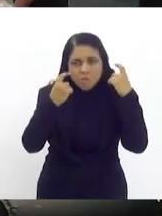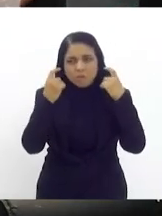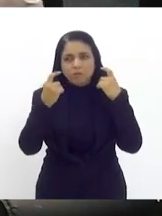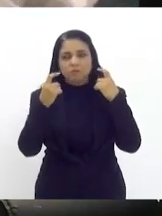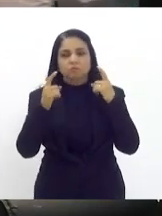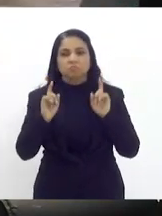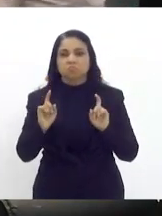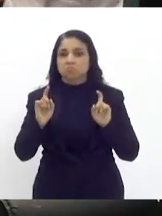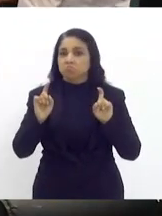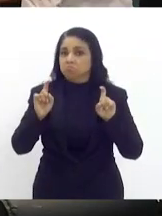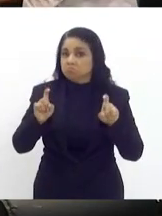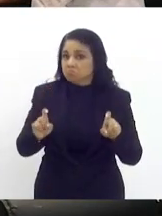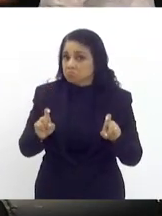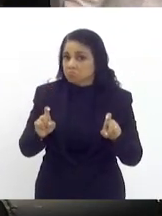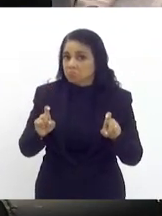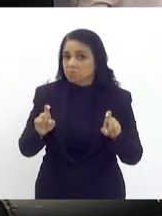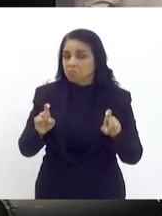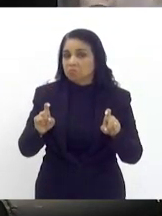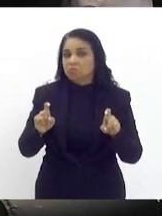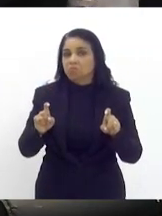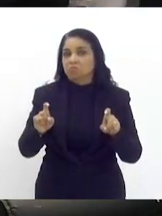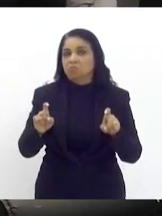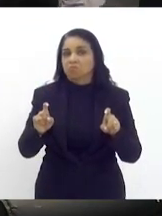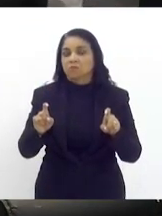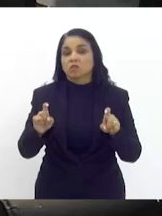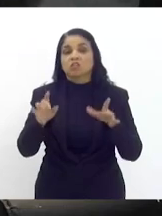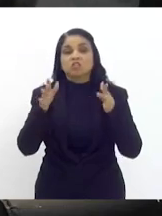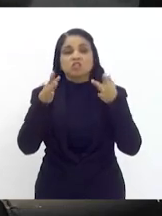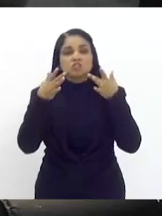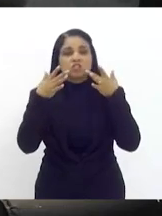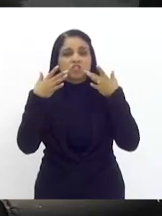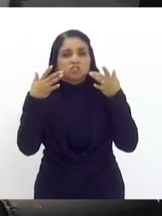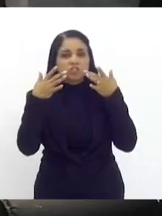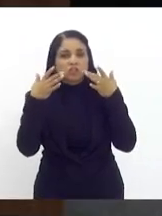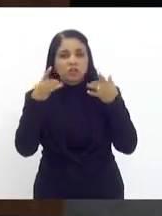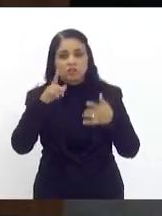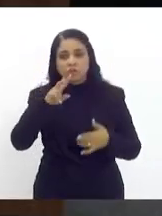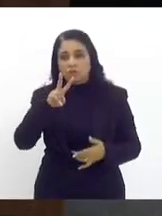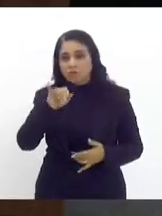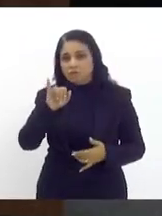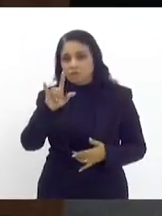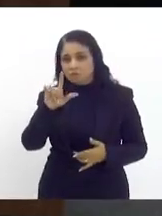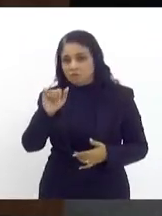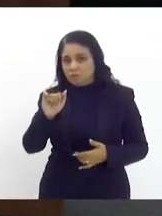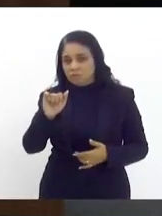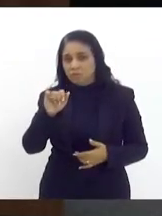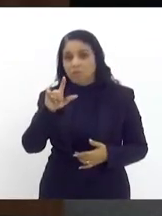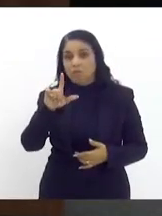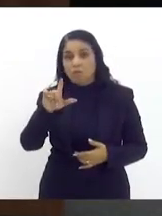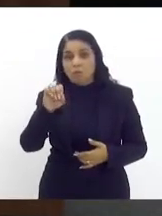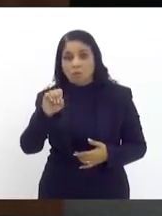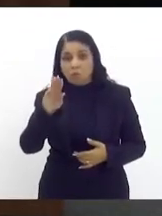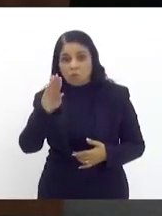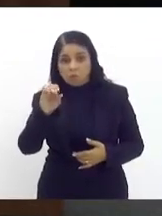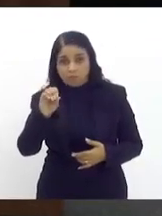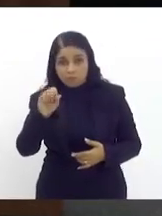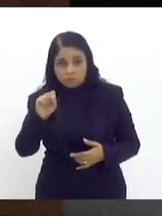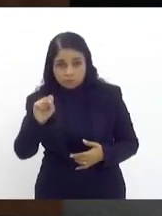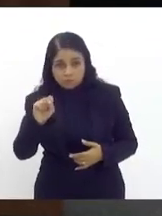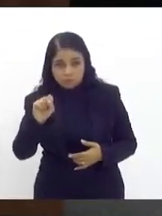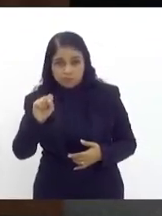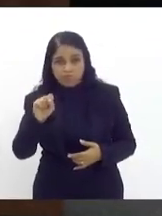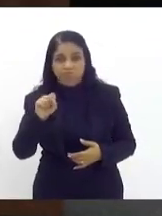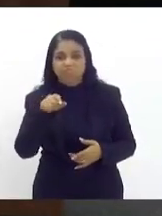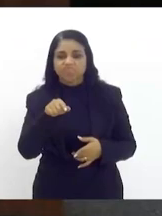o Estado do Teatro Vilas Lobos. O teatro foi objeto de